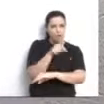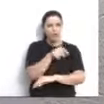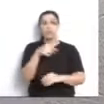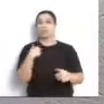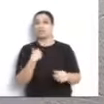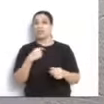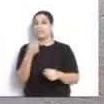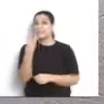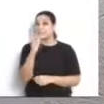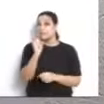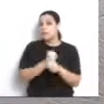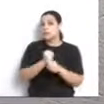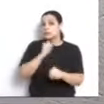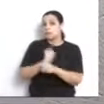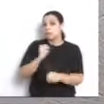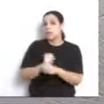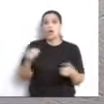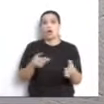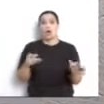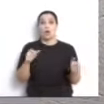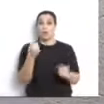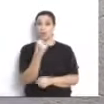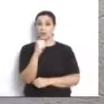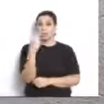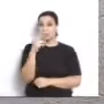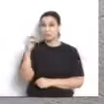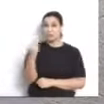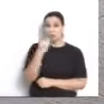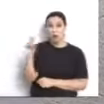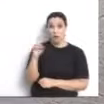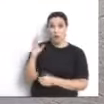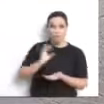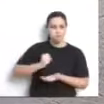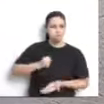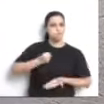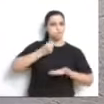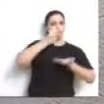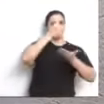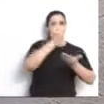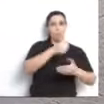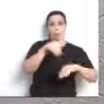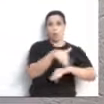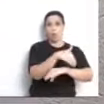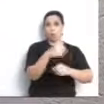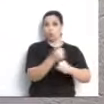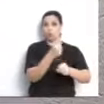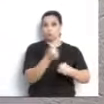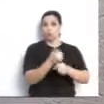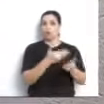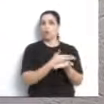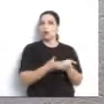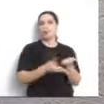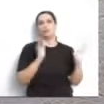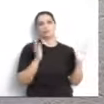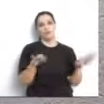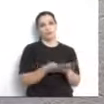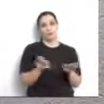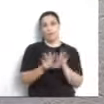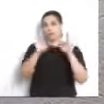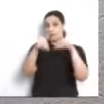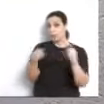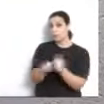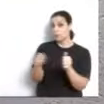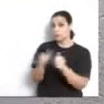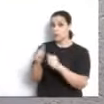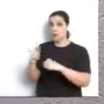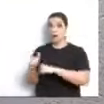da nossa cidade por mais de 30 anos, 82 milhões de reais que serão investidos no Trevo Cataratas, uma obra que está acontecendo. A conclusão